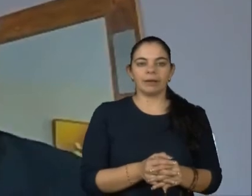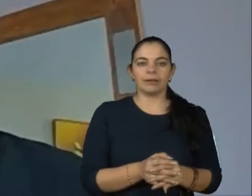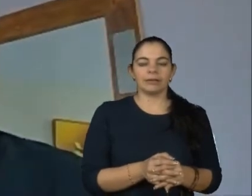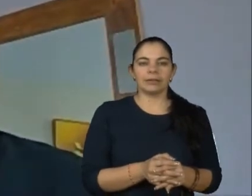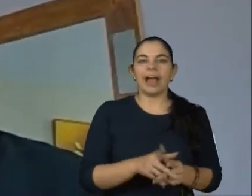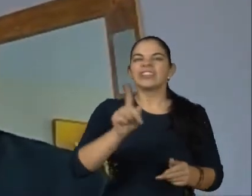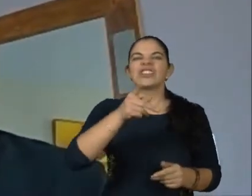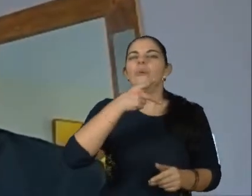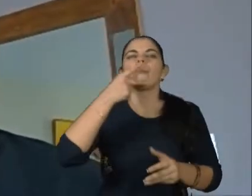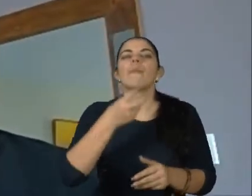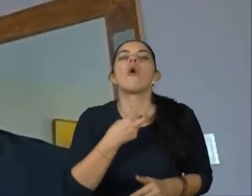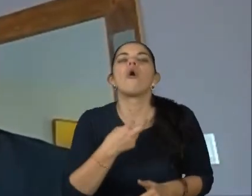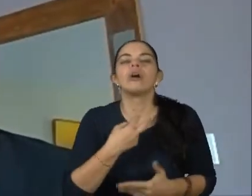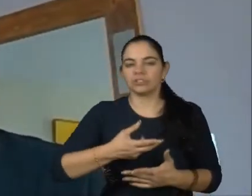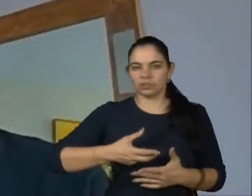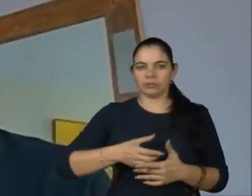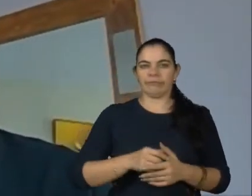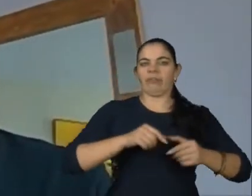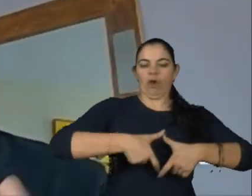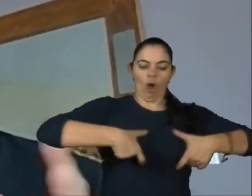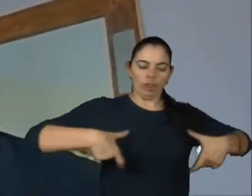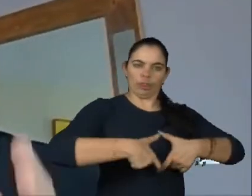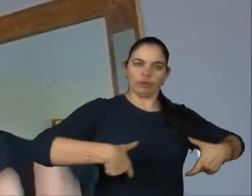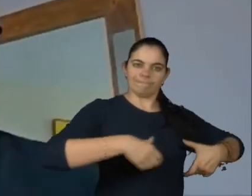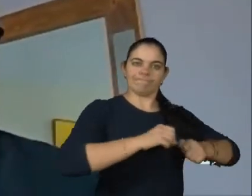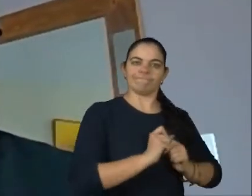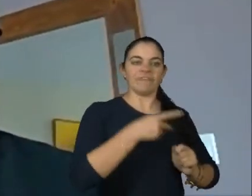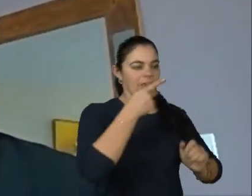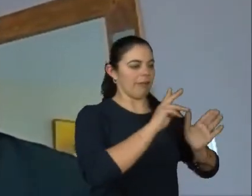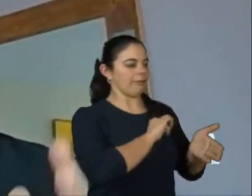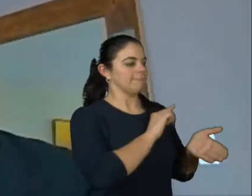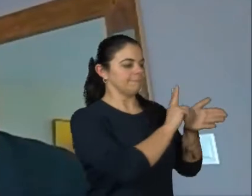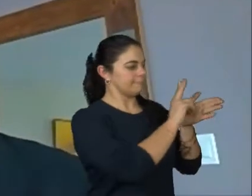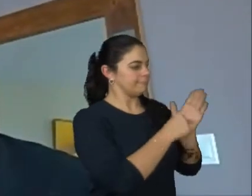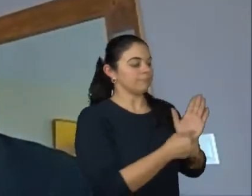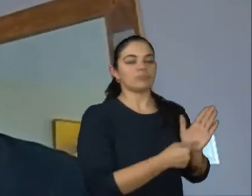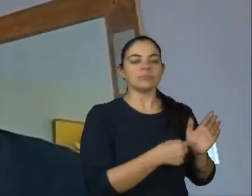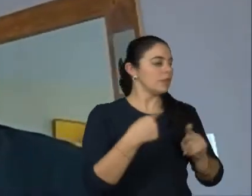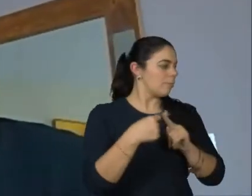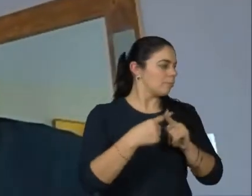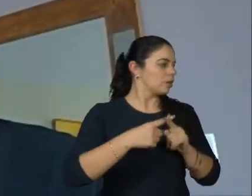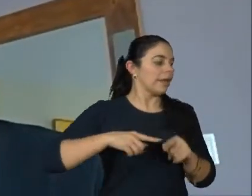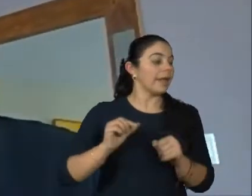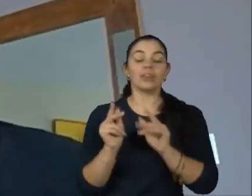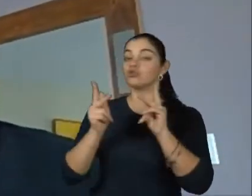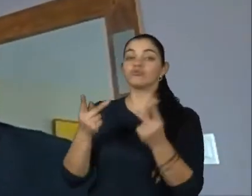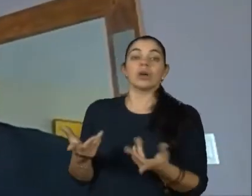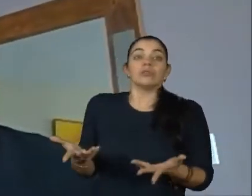a gente não pode deixar esses arquétipos, esses rótulos, né, tomar em conta, porque a gente desumaniza a pessoa, e